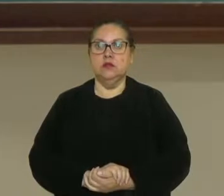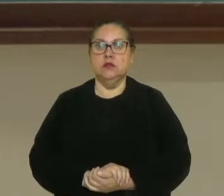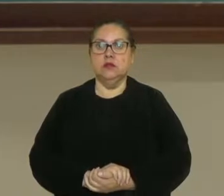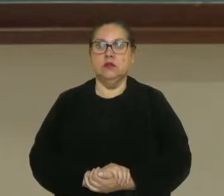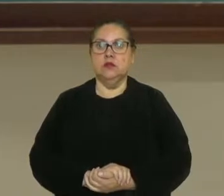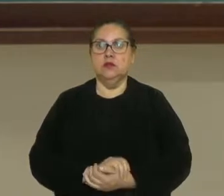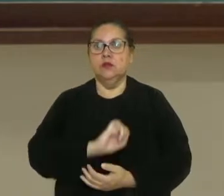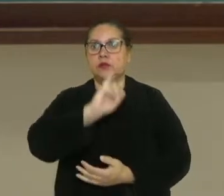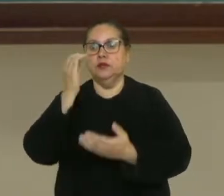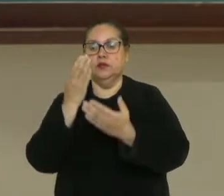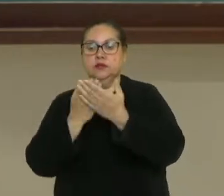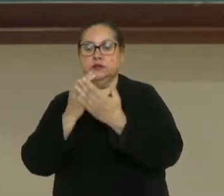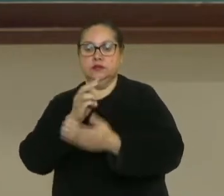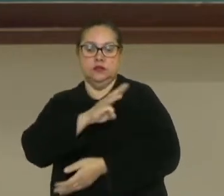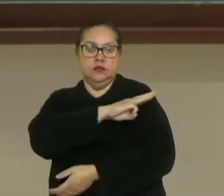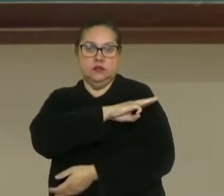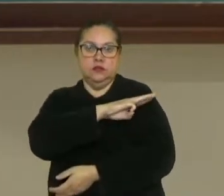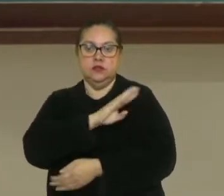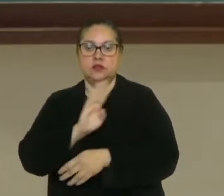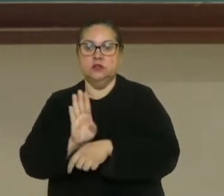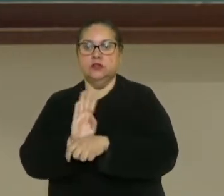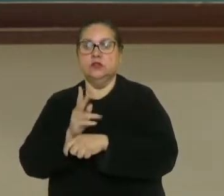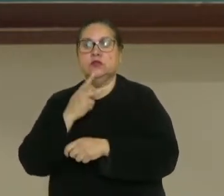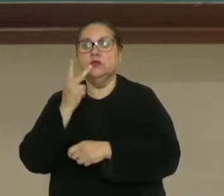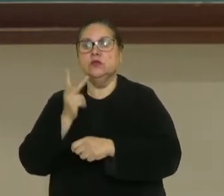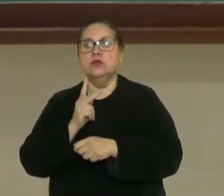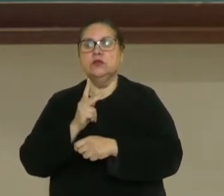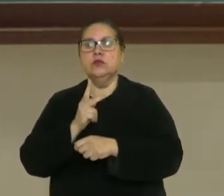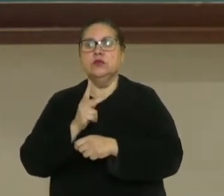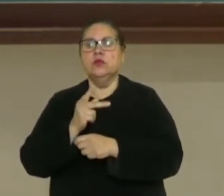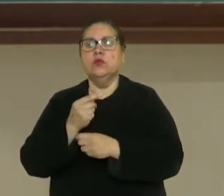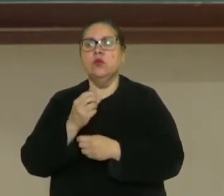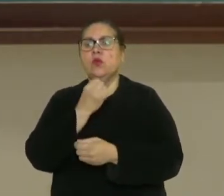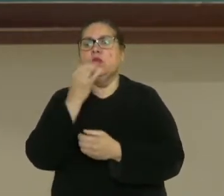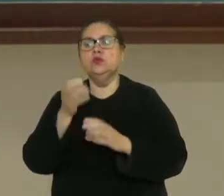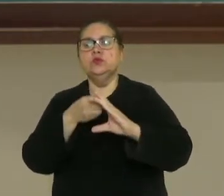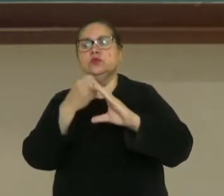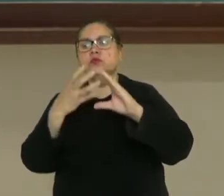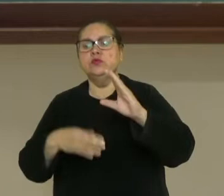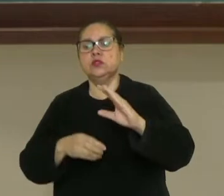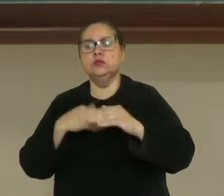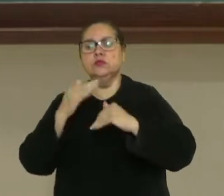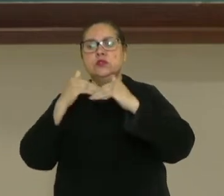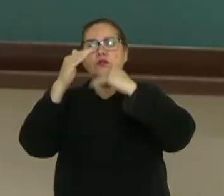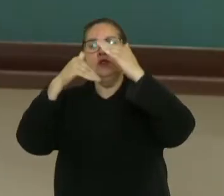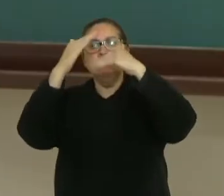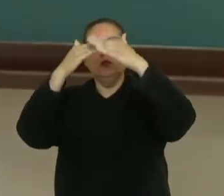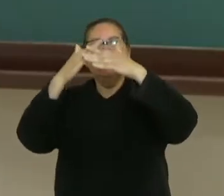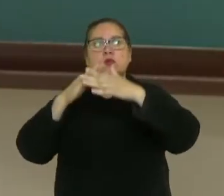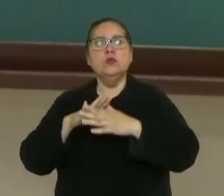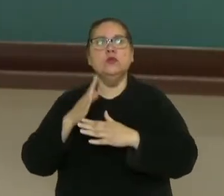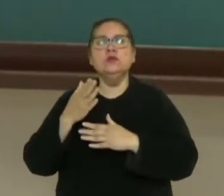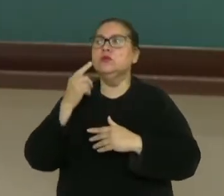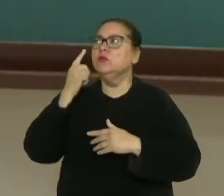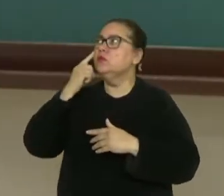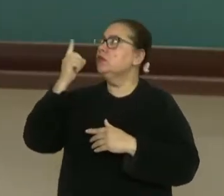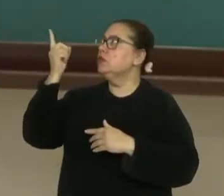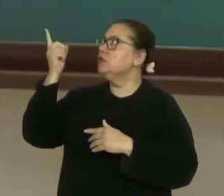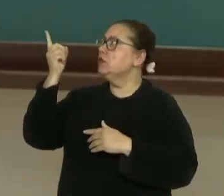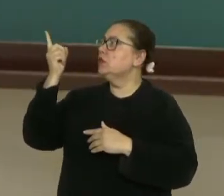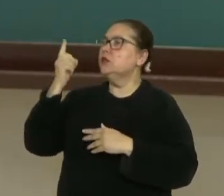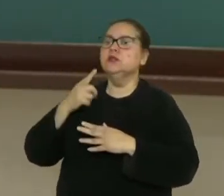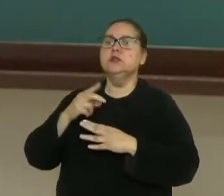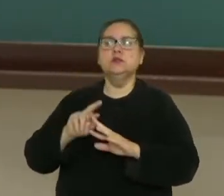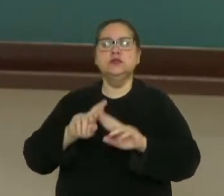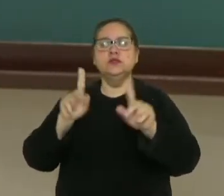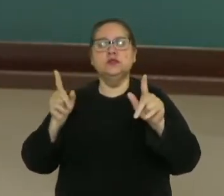Olá estudantes da terceira série, nesse vídeo vamos falar sobre outros conceitos evolutivos. Com isso é interessante nós sabermos